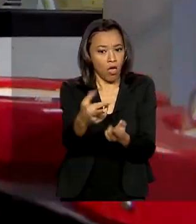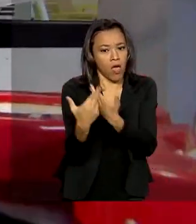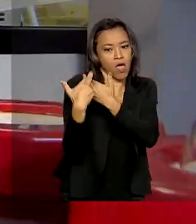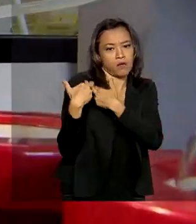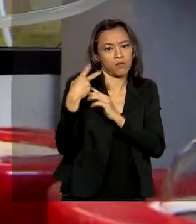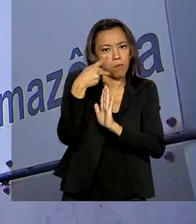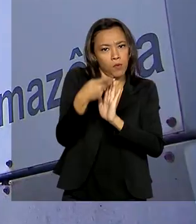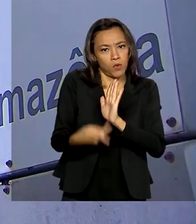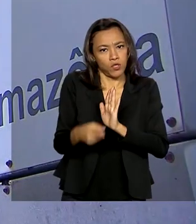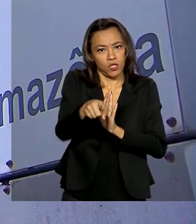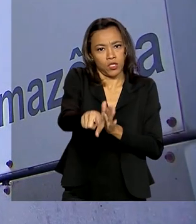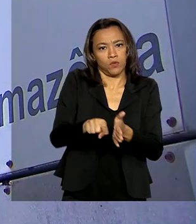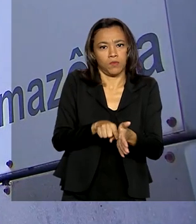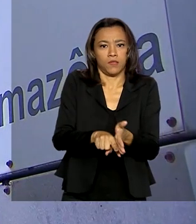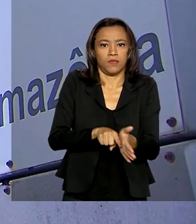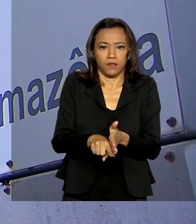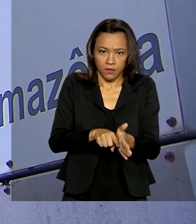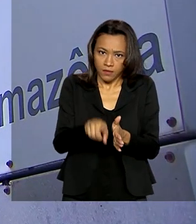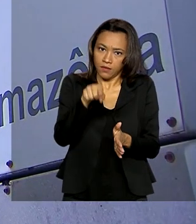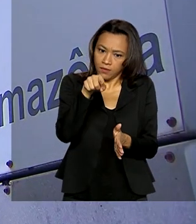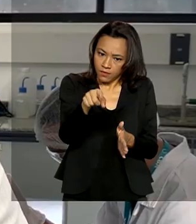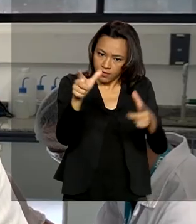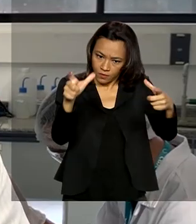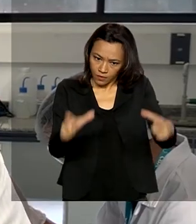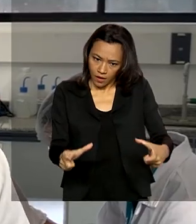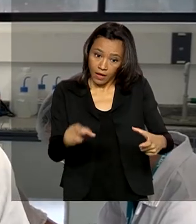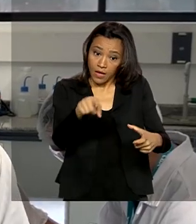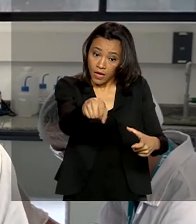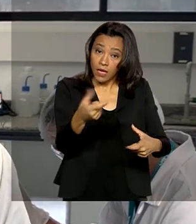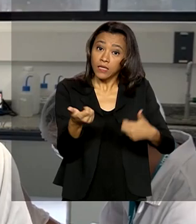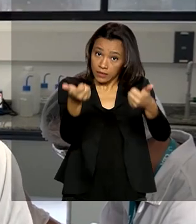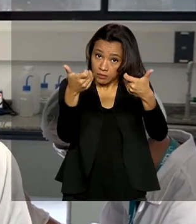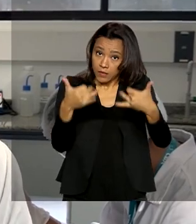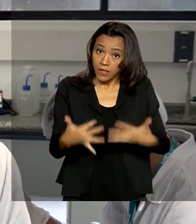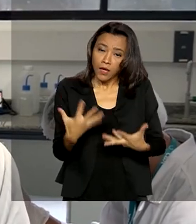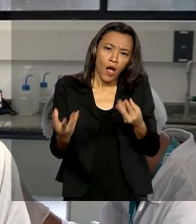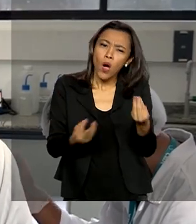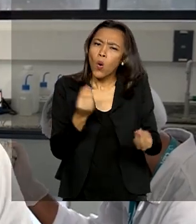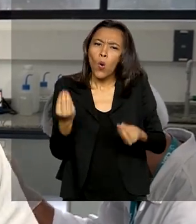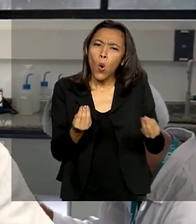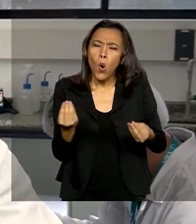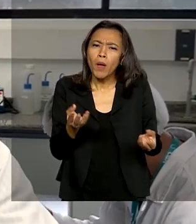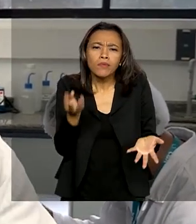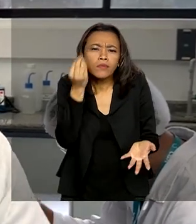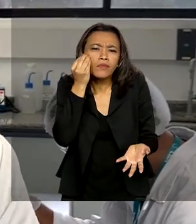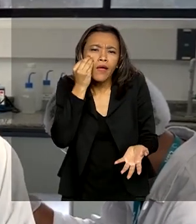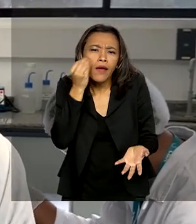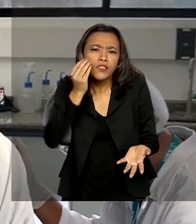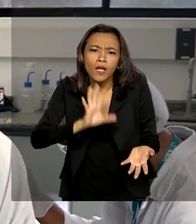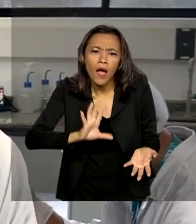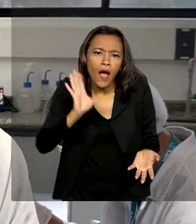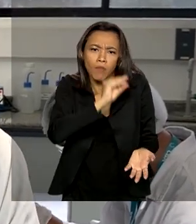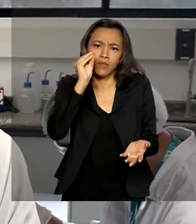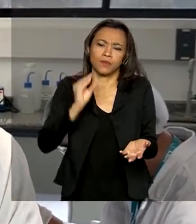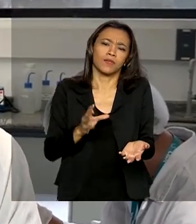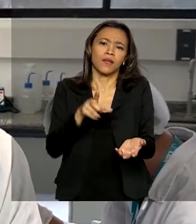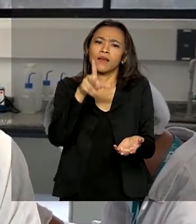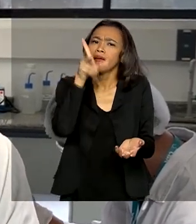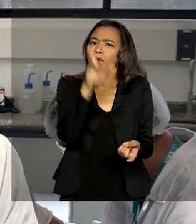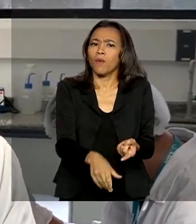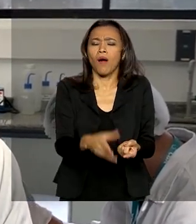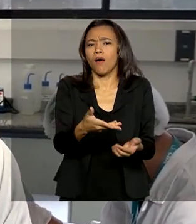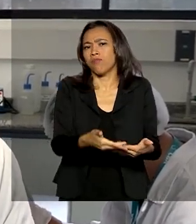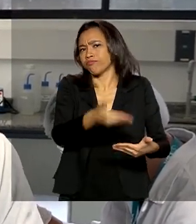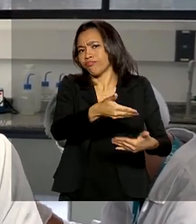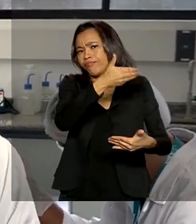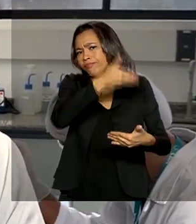do Centro de Biotecnologia da Amazônia. Ele explica como funciona o teste rápido, que é semelhante aos que já